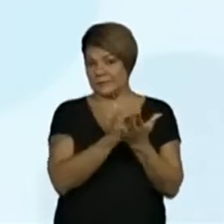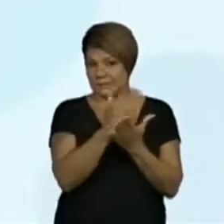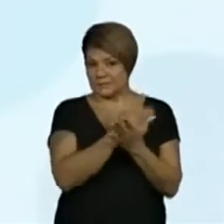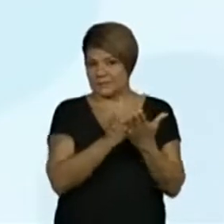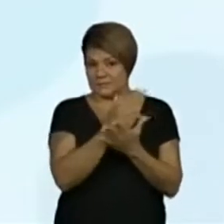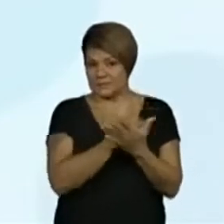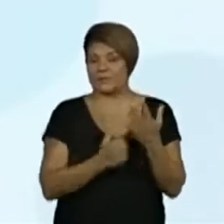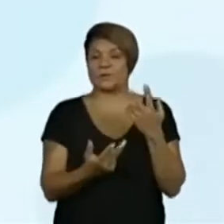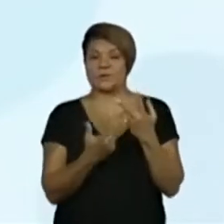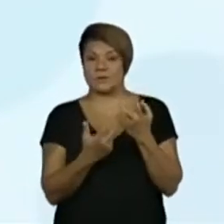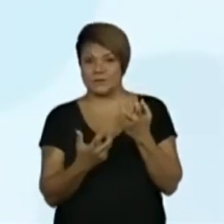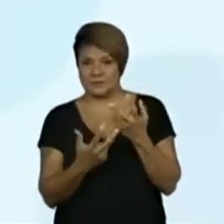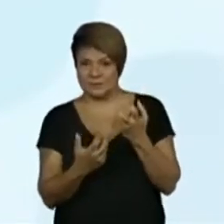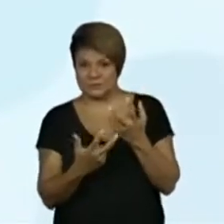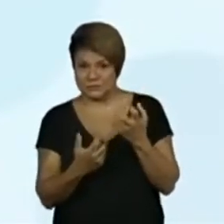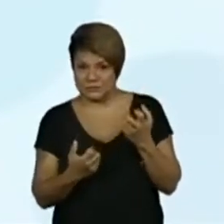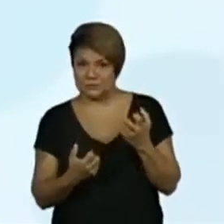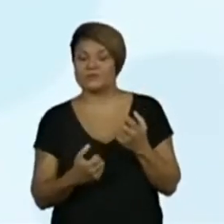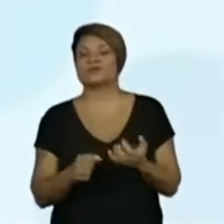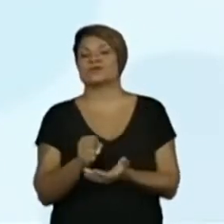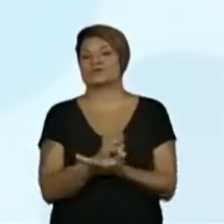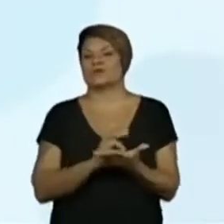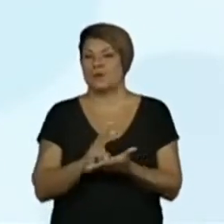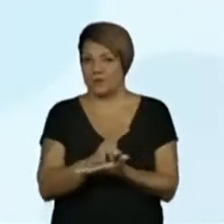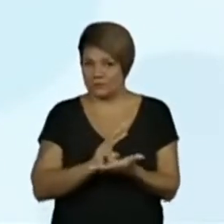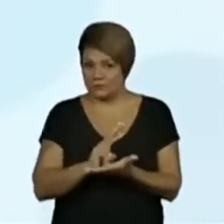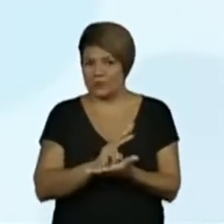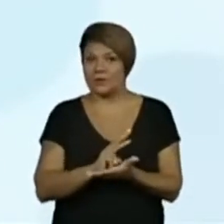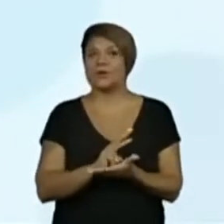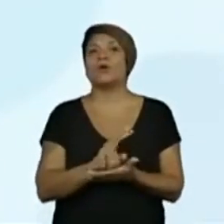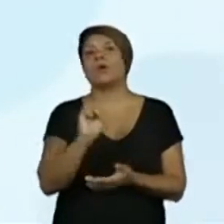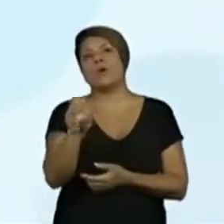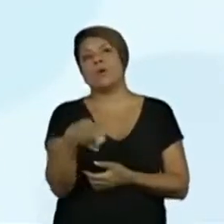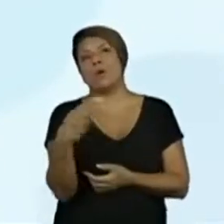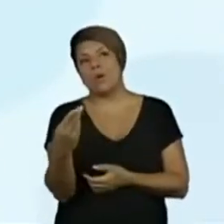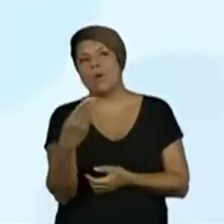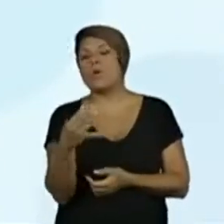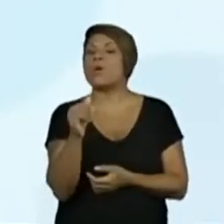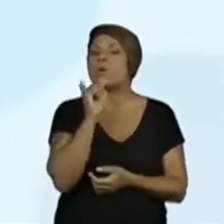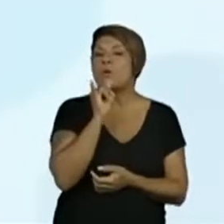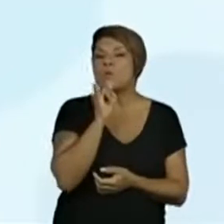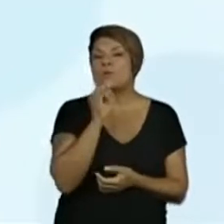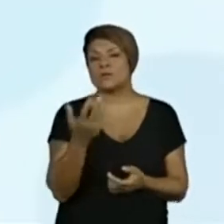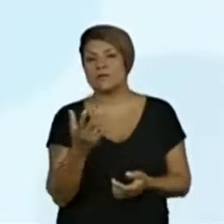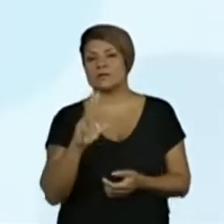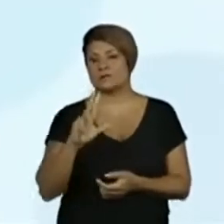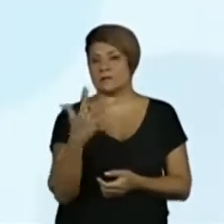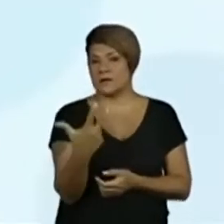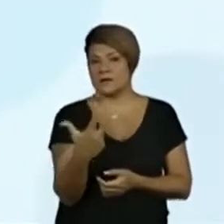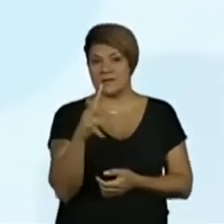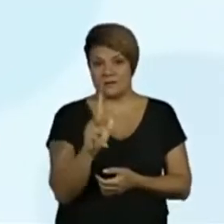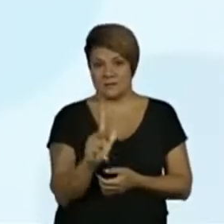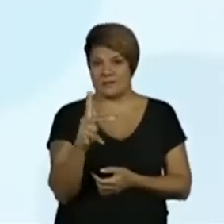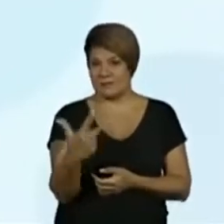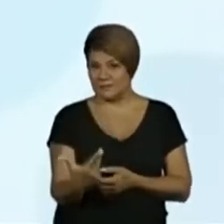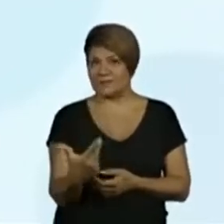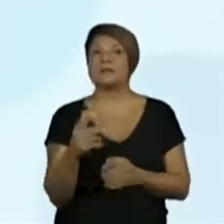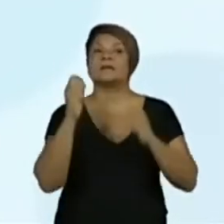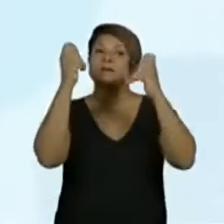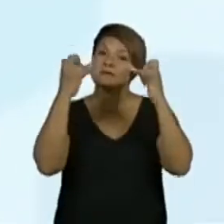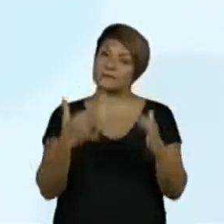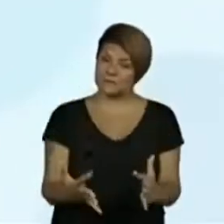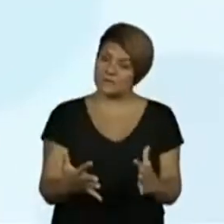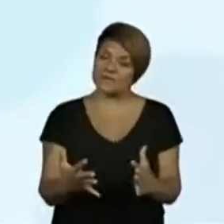aplicativos, softwares e ou modelos tridimensionais e explicar